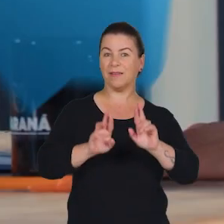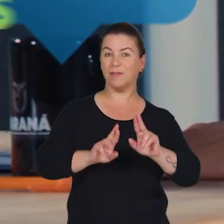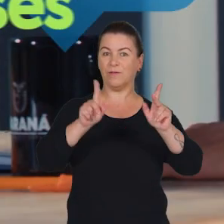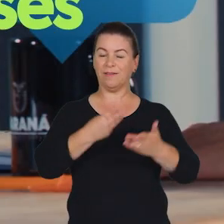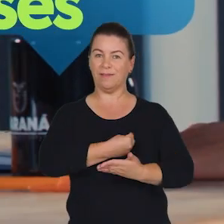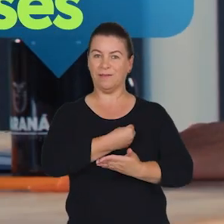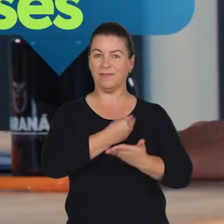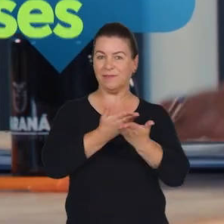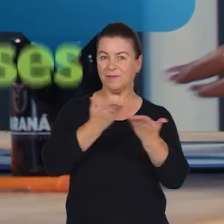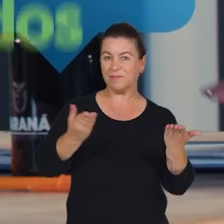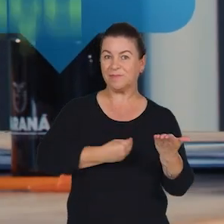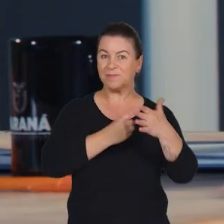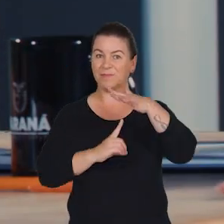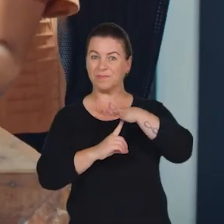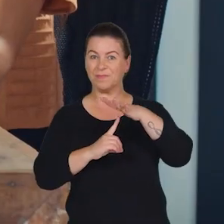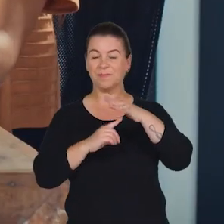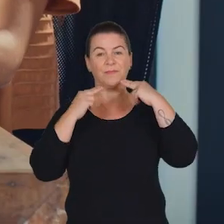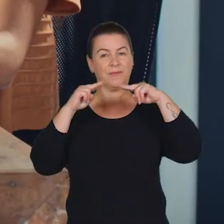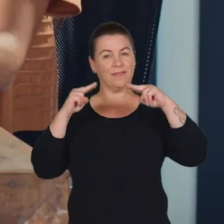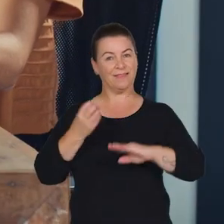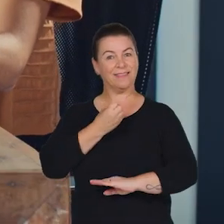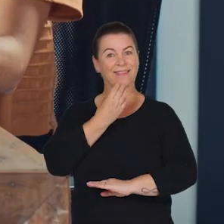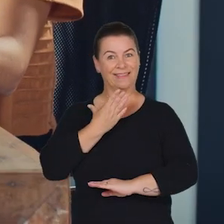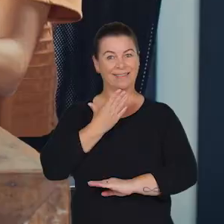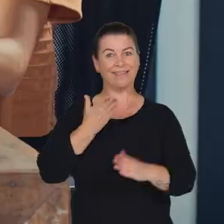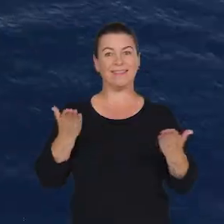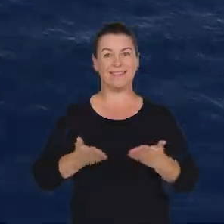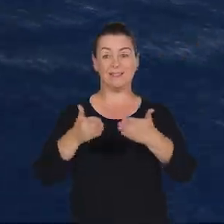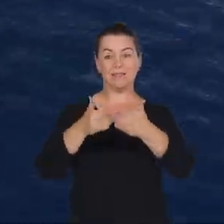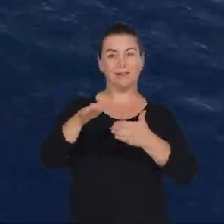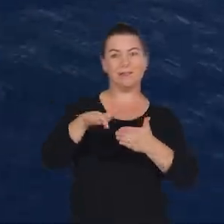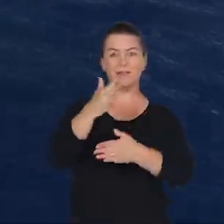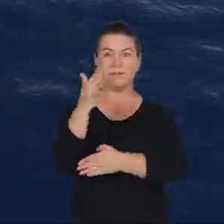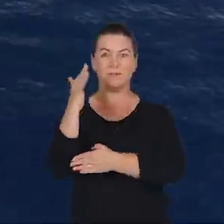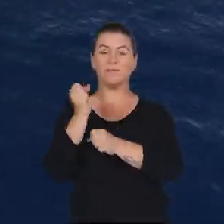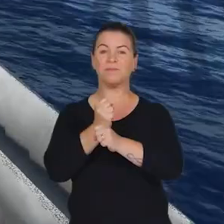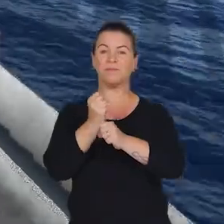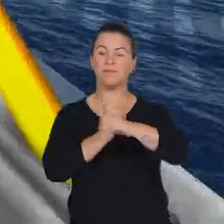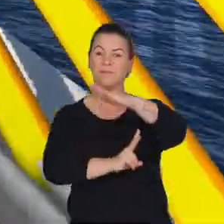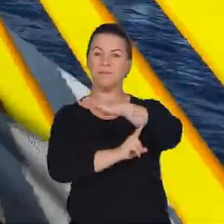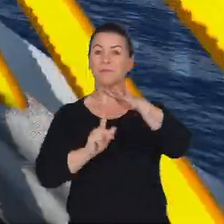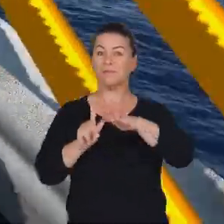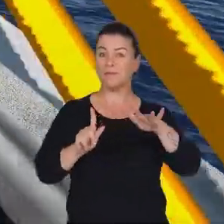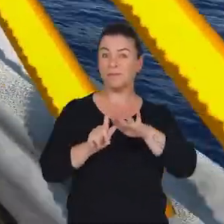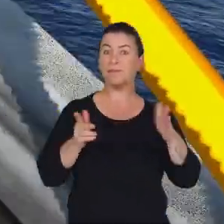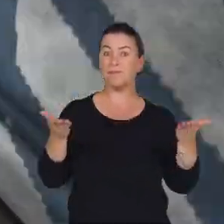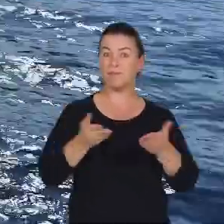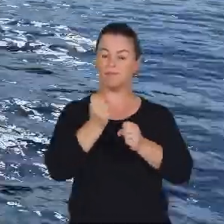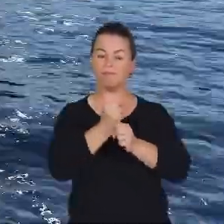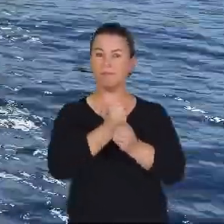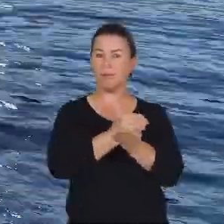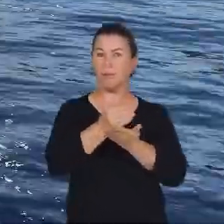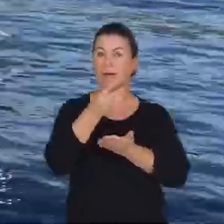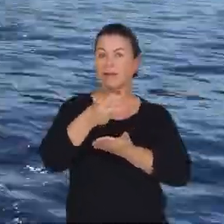Se faz a diferença na vida dos paranaenses, a notícia é boa, Paraná! E saiu a licença ambiental para a construção da ponte de Guaratuba